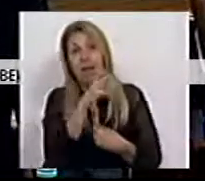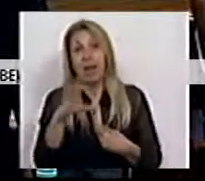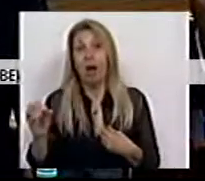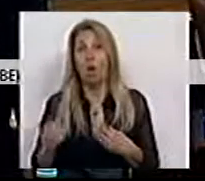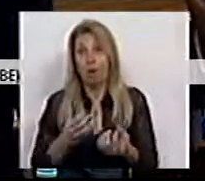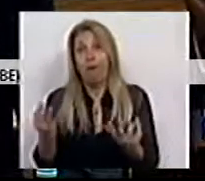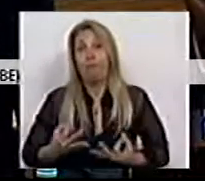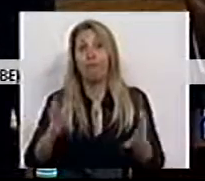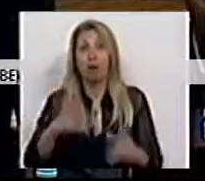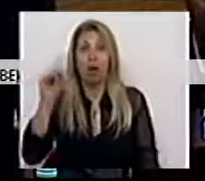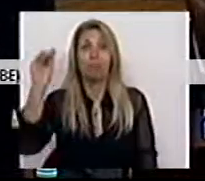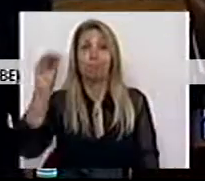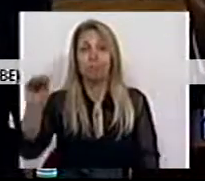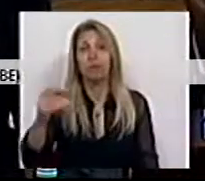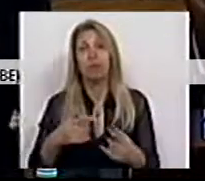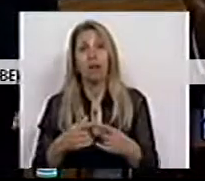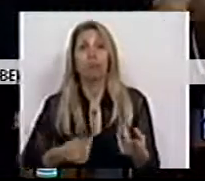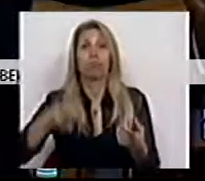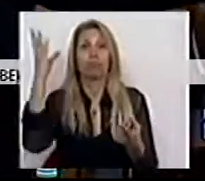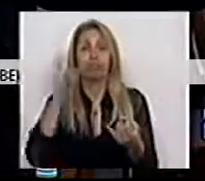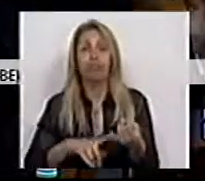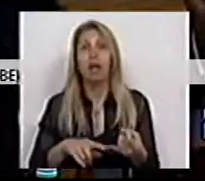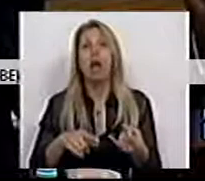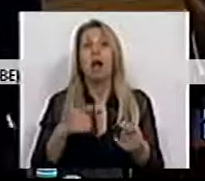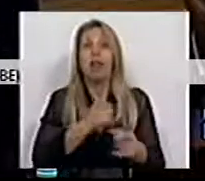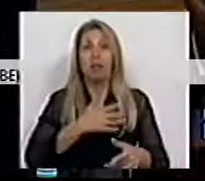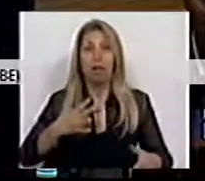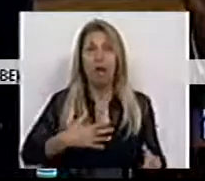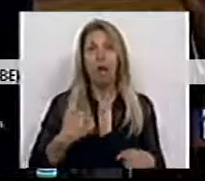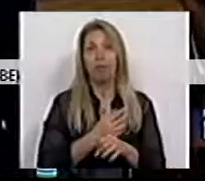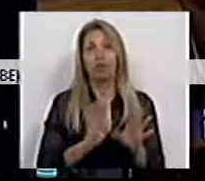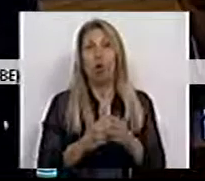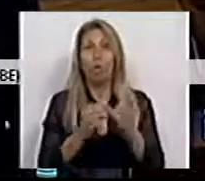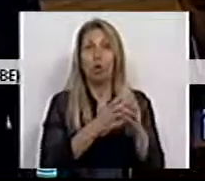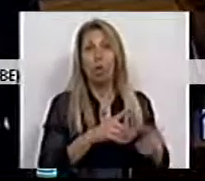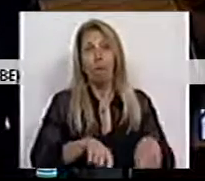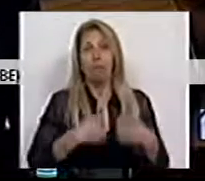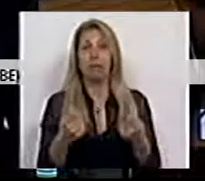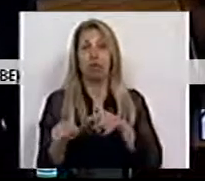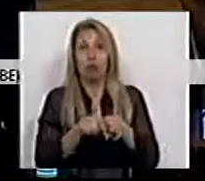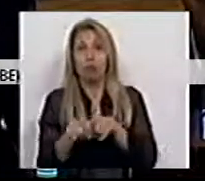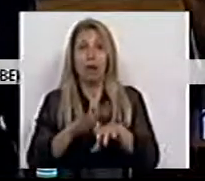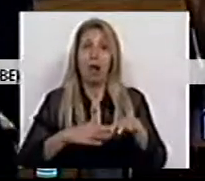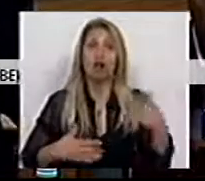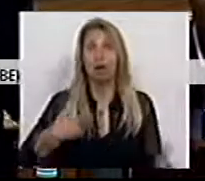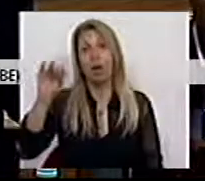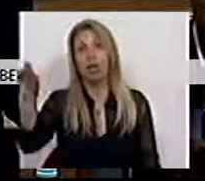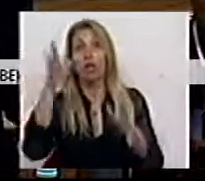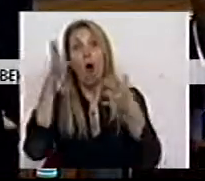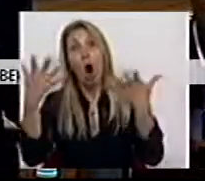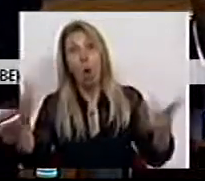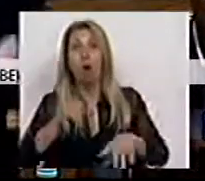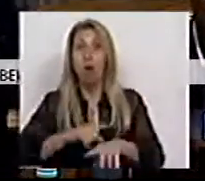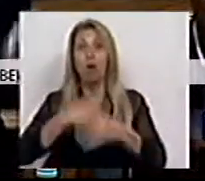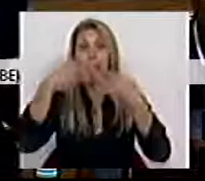vezes por inúmeras entidades, operadores, partidos políticos à vossa esquerda. Enfim, é hora de reconhecer o erro. Sr. Deputado